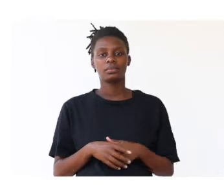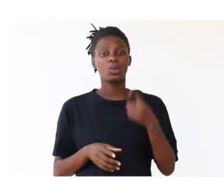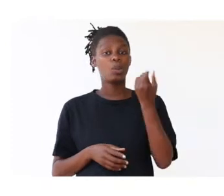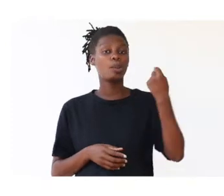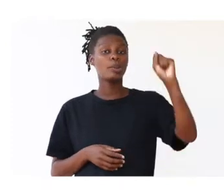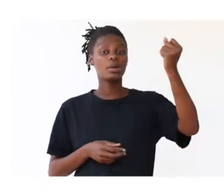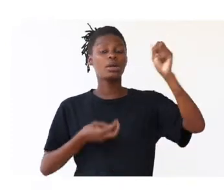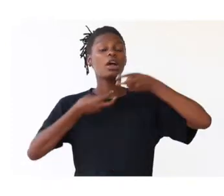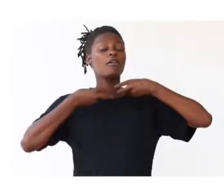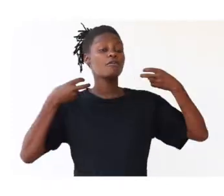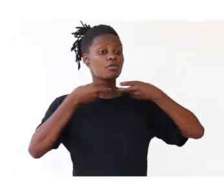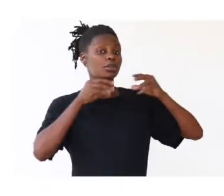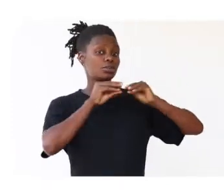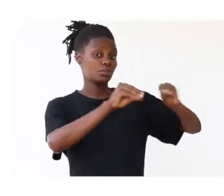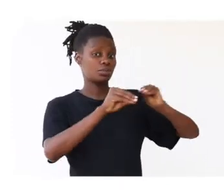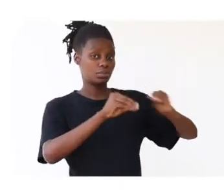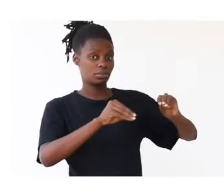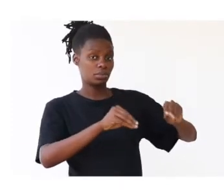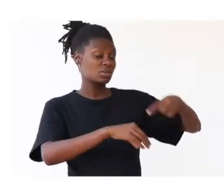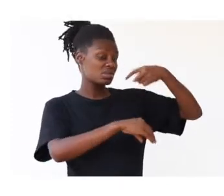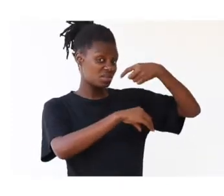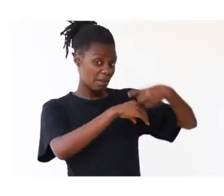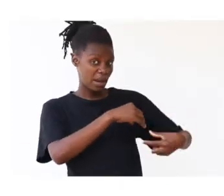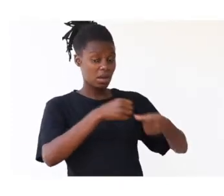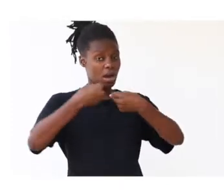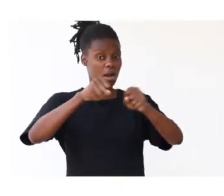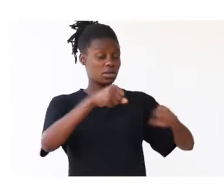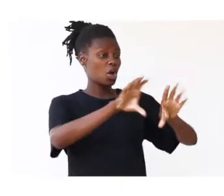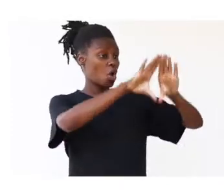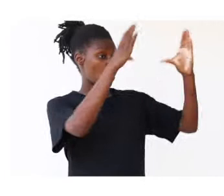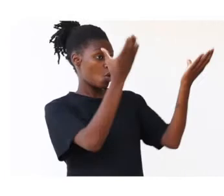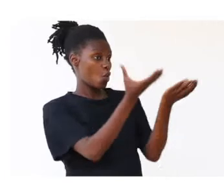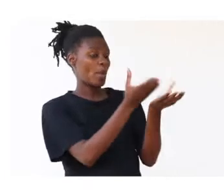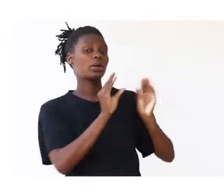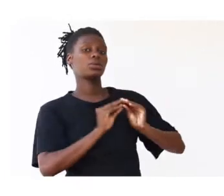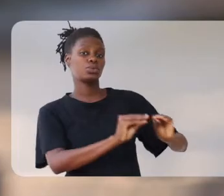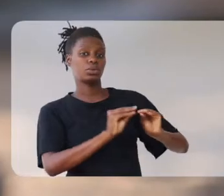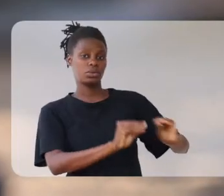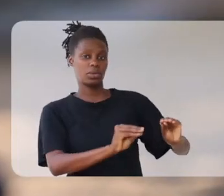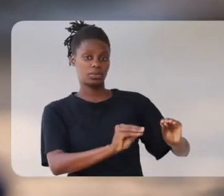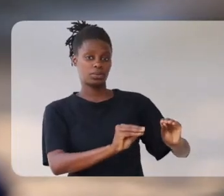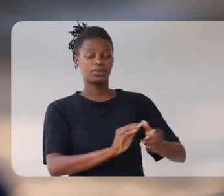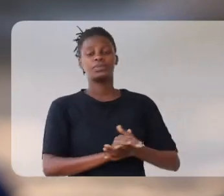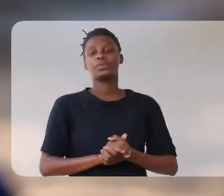Um bilhão de vozes pela educação. Semana de ação global pela educação.